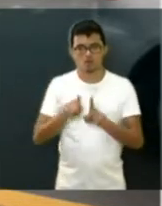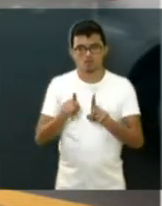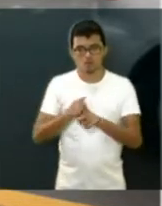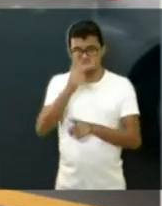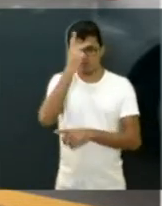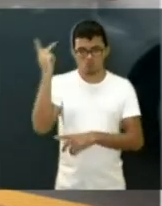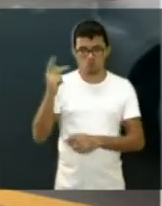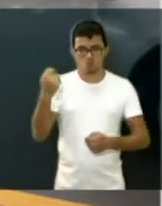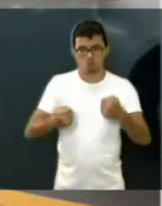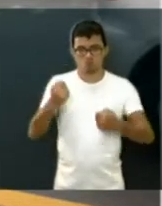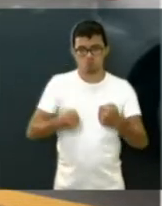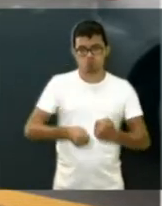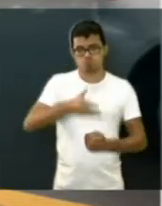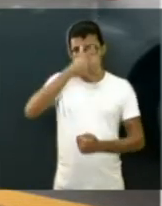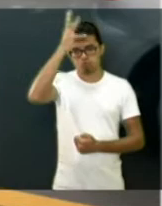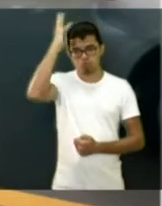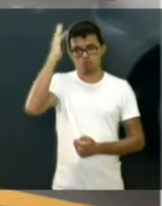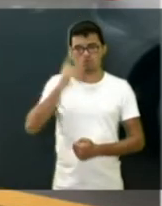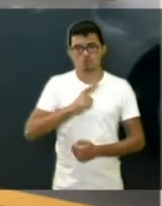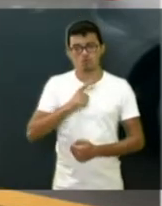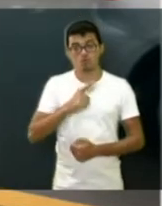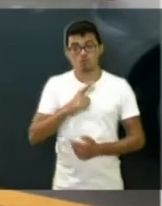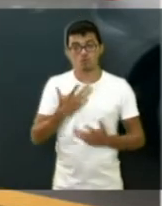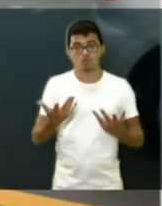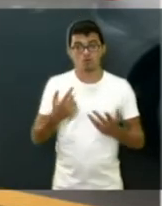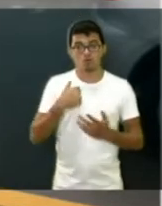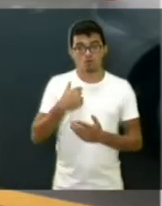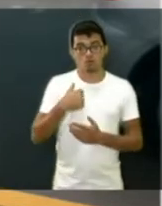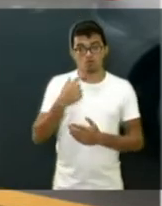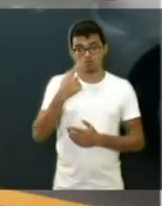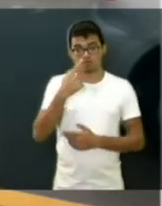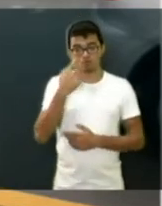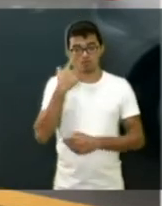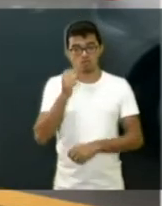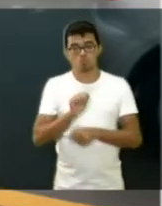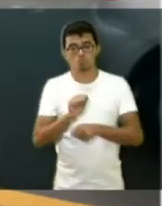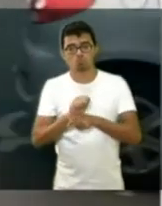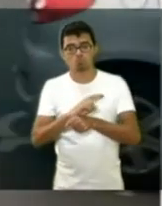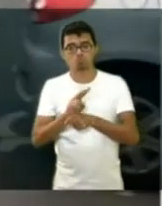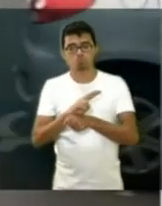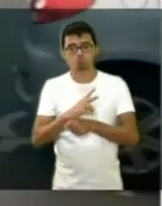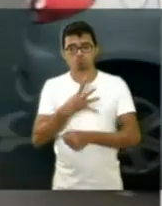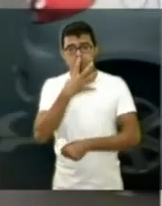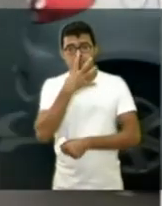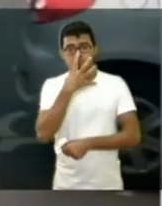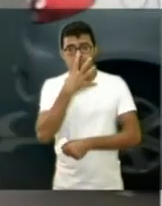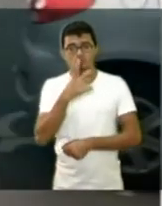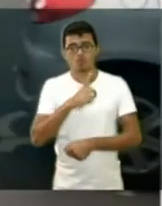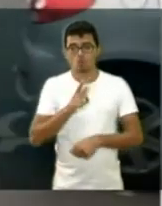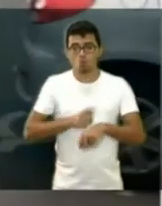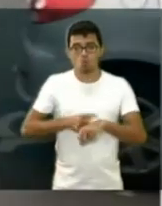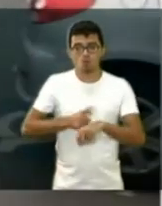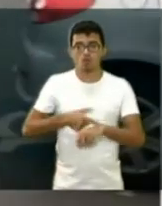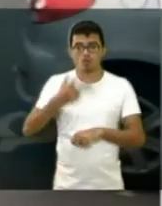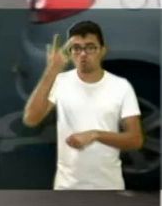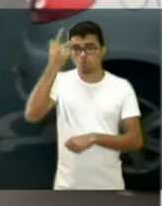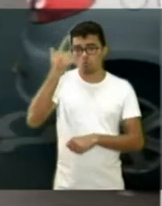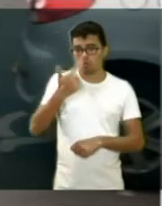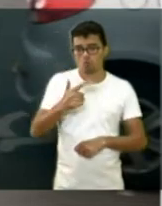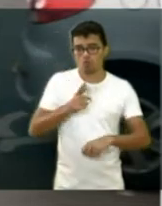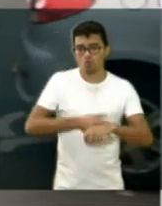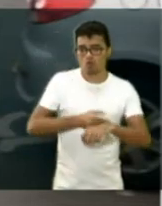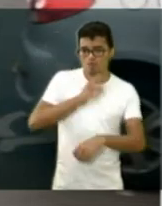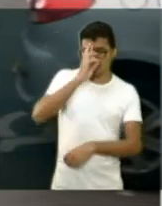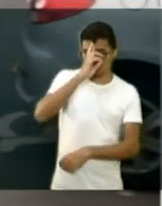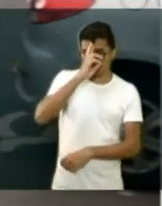Então, há pouco tempo que eu fiquei lá, eu fiquei abismado de ver. E um horário que não é horário de pico, mas o